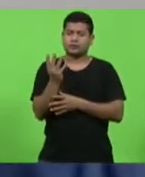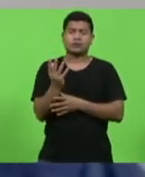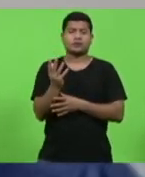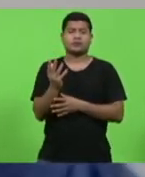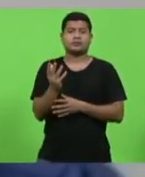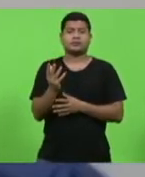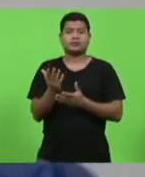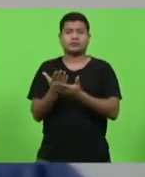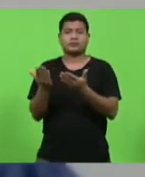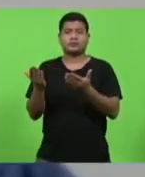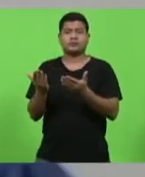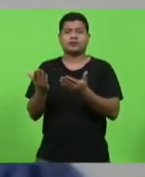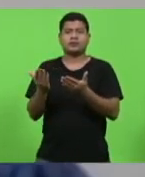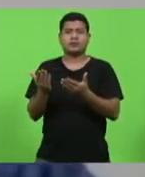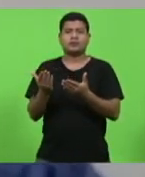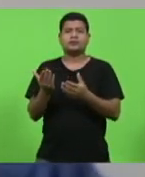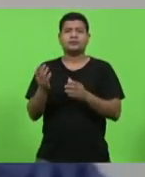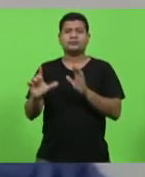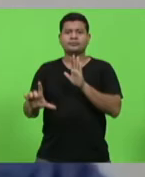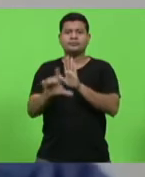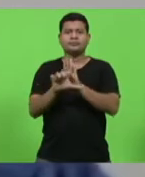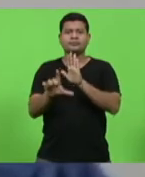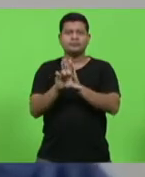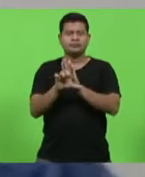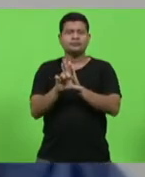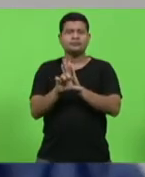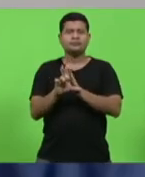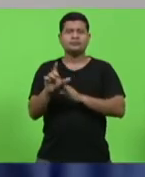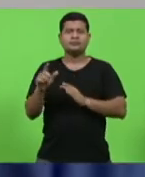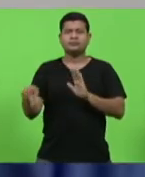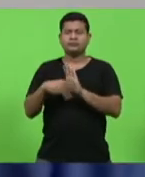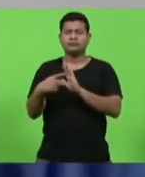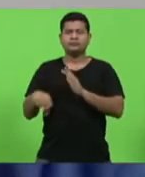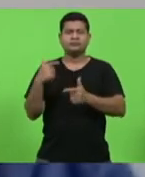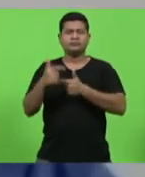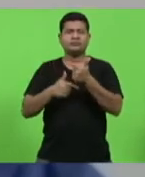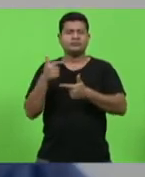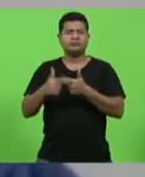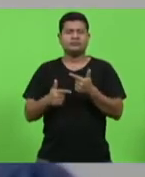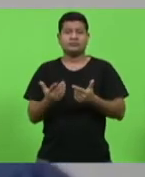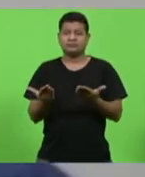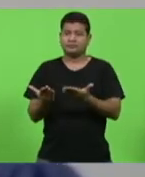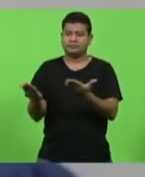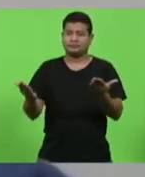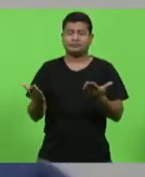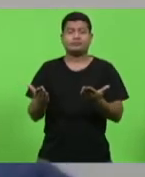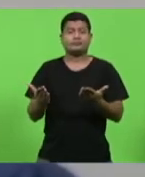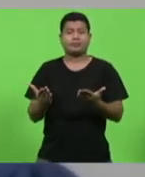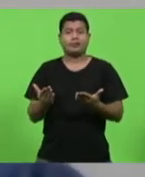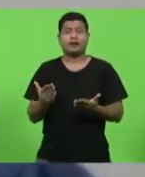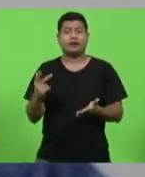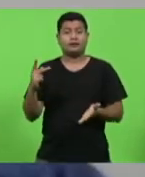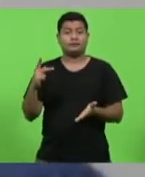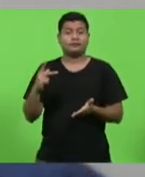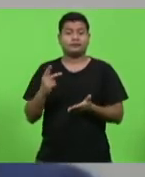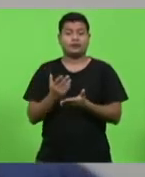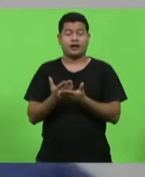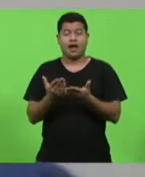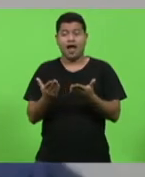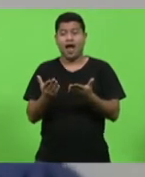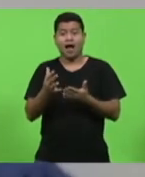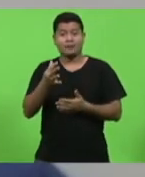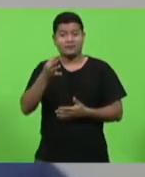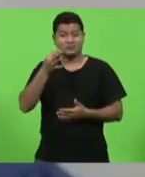da consolidação das leis trabalhistas, a realidade dos nossos trabalhadores e trabalhadoras,